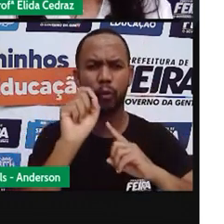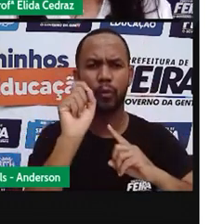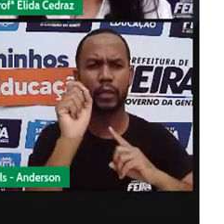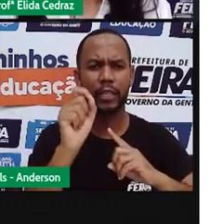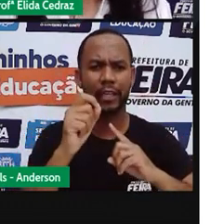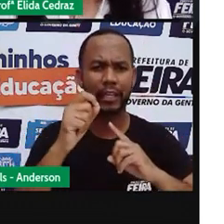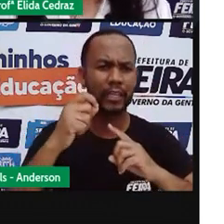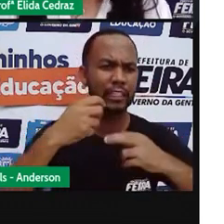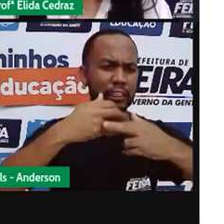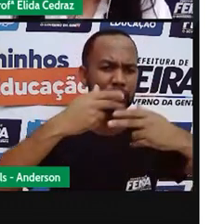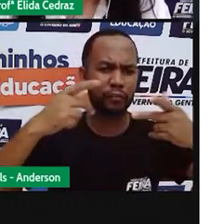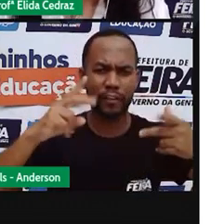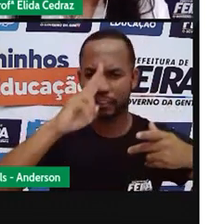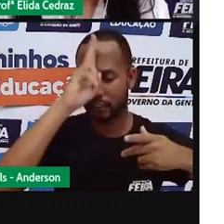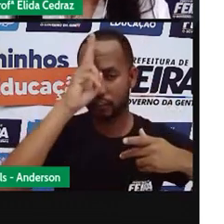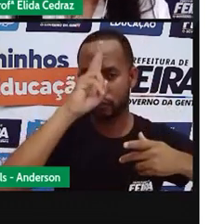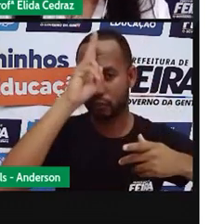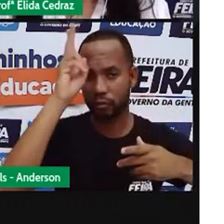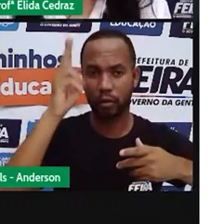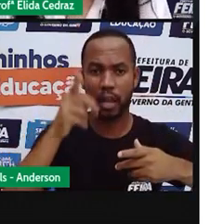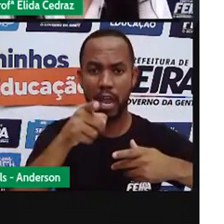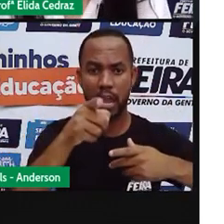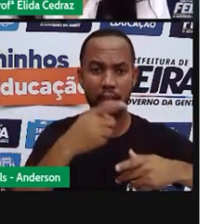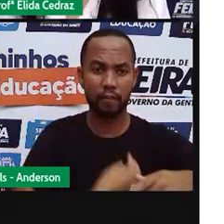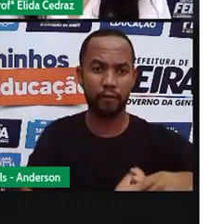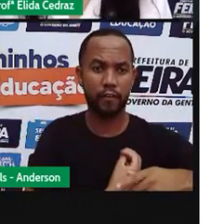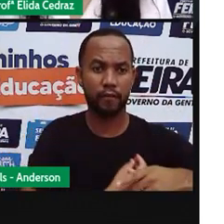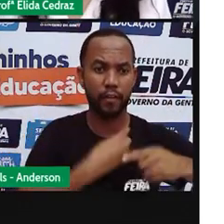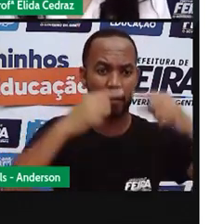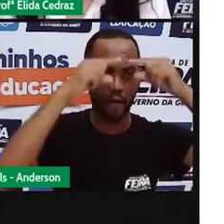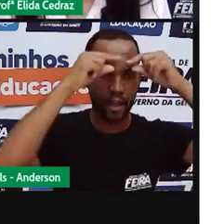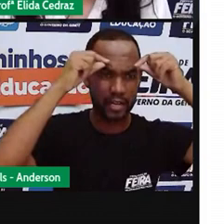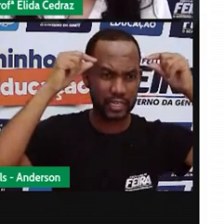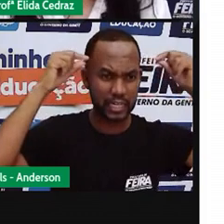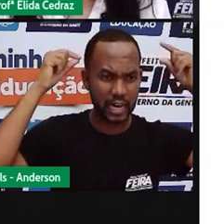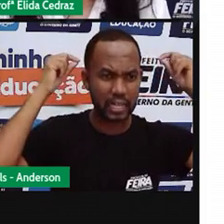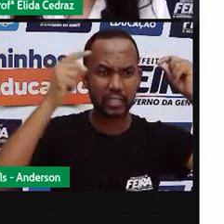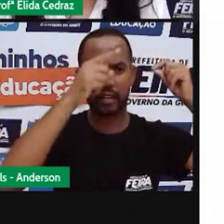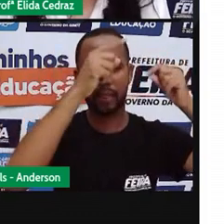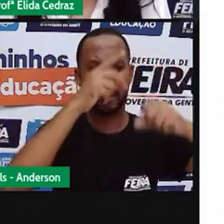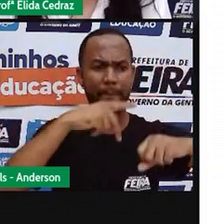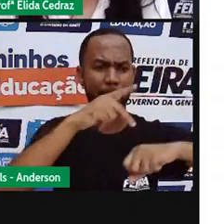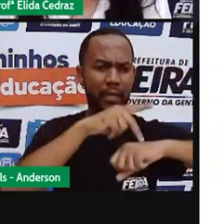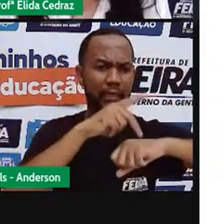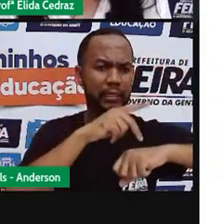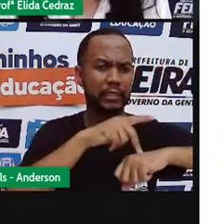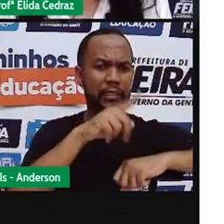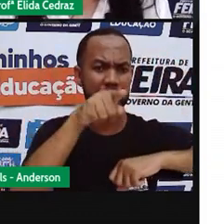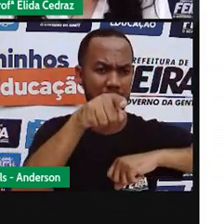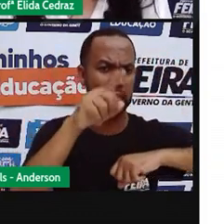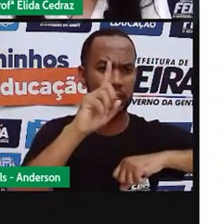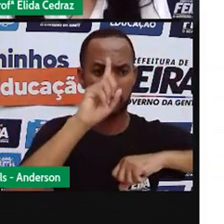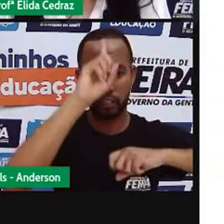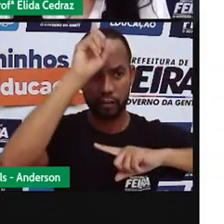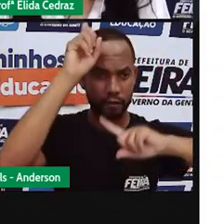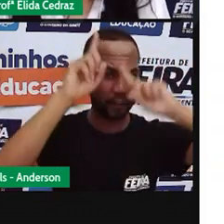no século XX de Cristo na Grécia Antiga. Ele inventava histórias que transmitiam sabedoria,